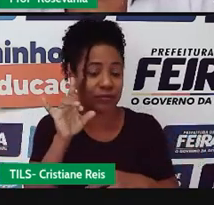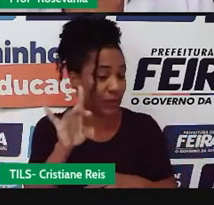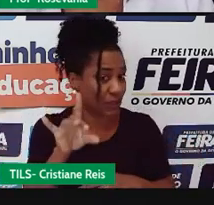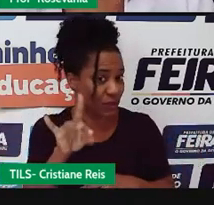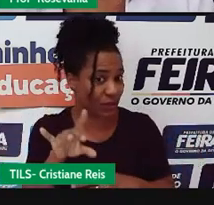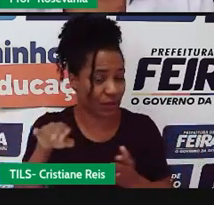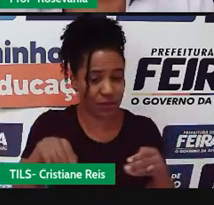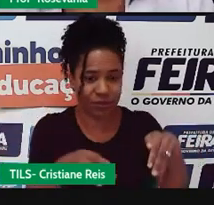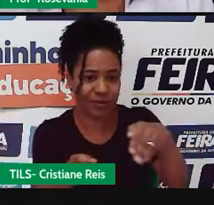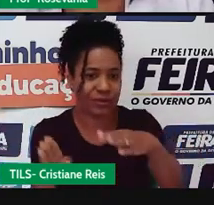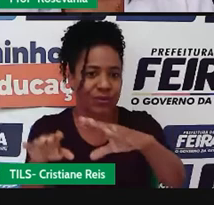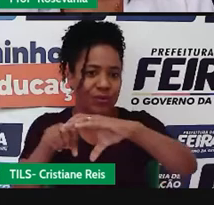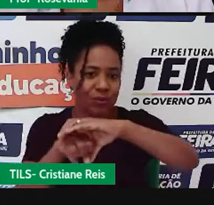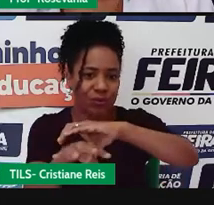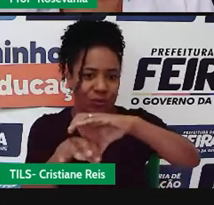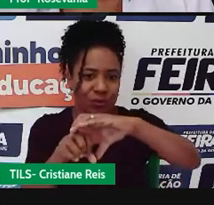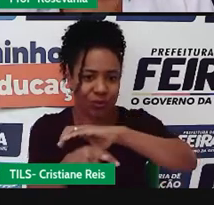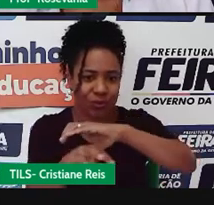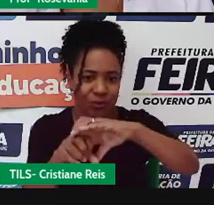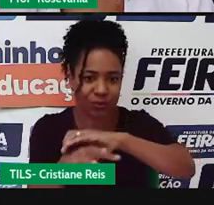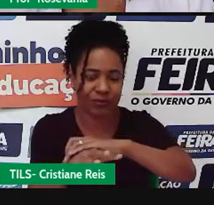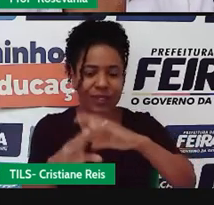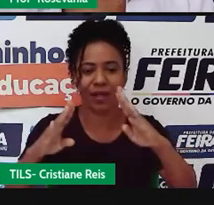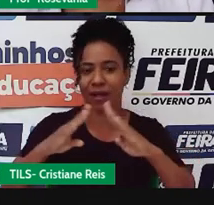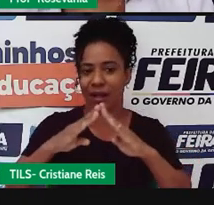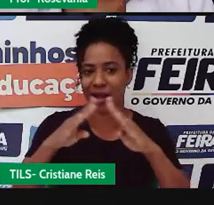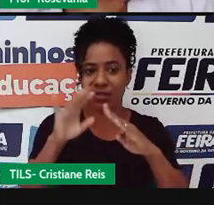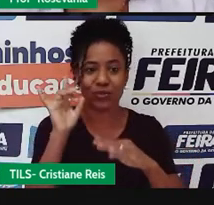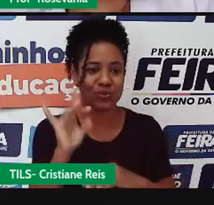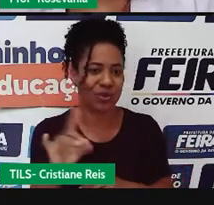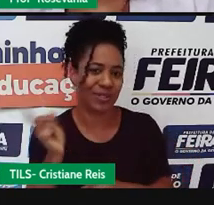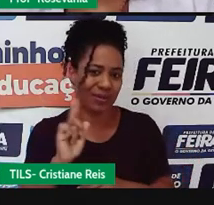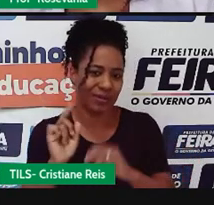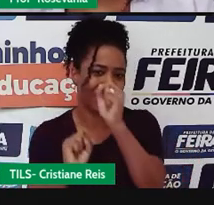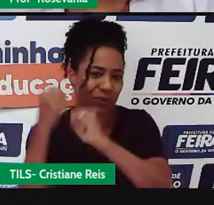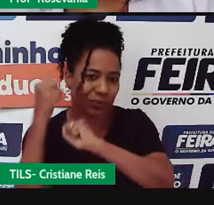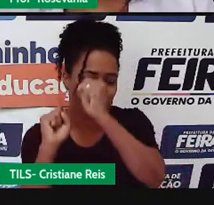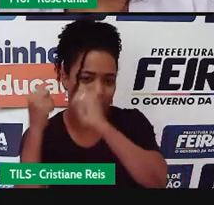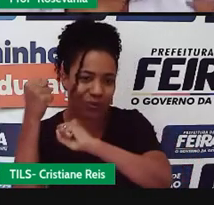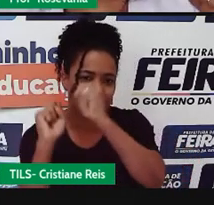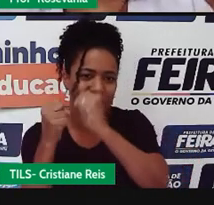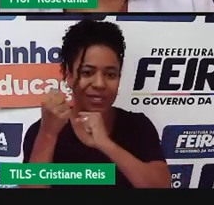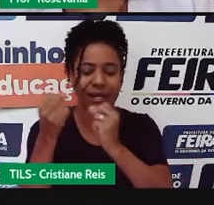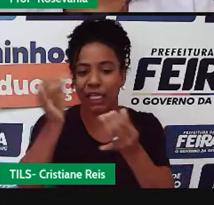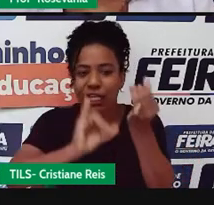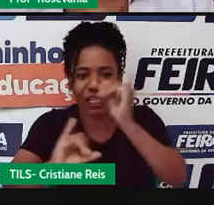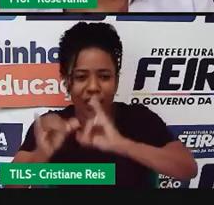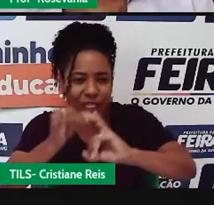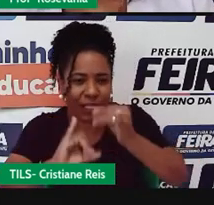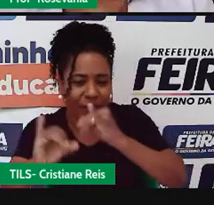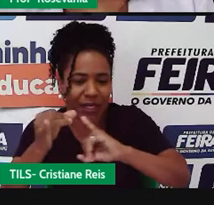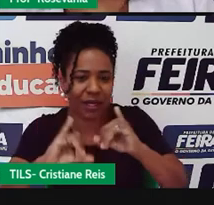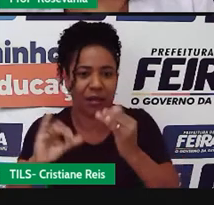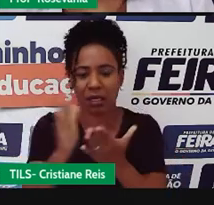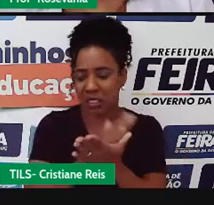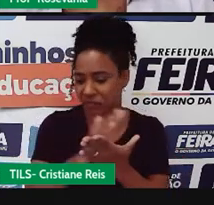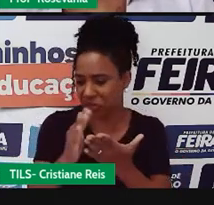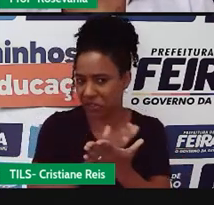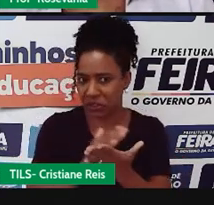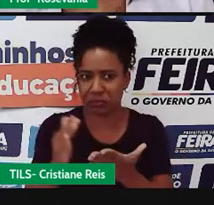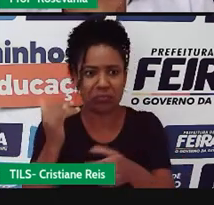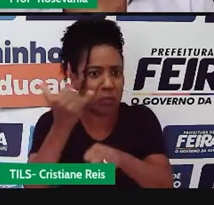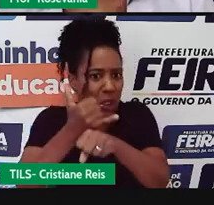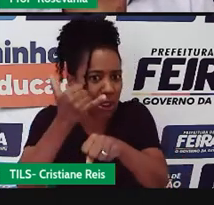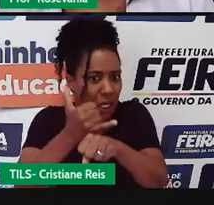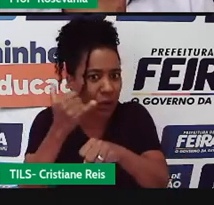nossos rios, também são os esgotos industriais, com resíduos químicos, né, às vezes até metais pesados,